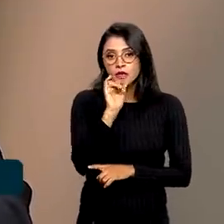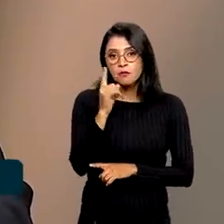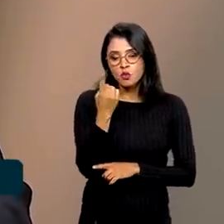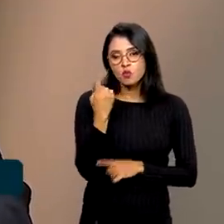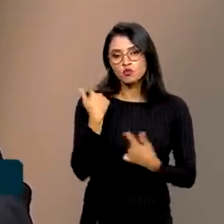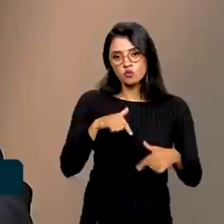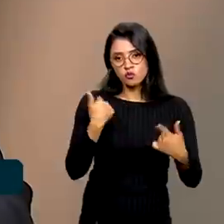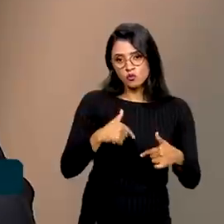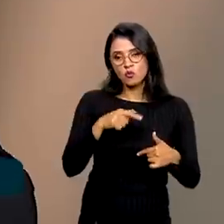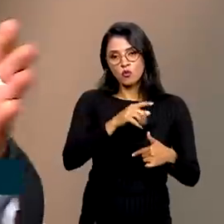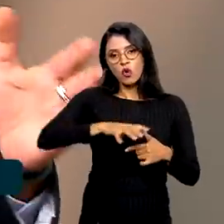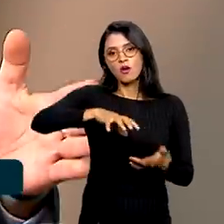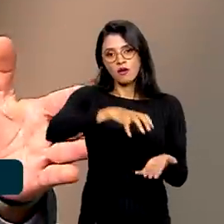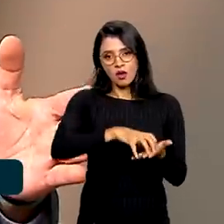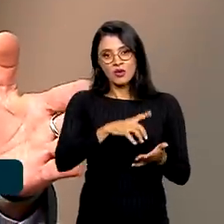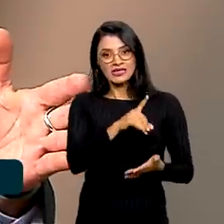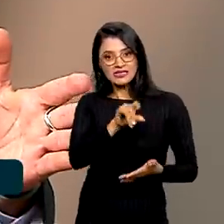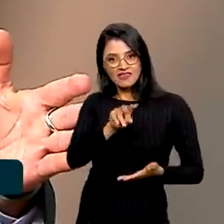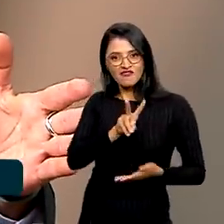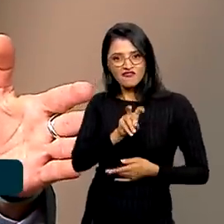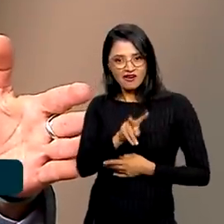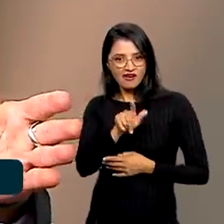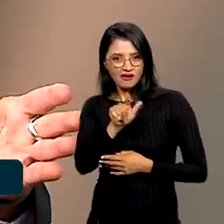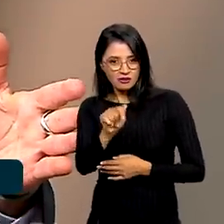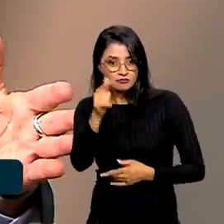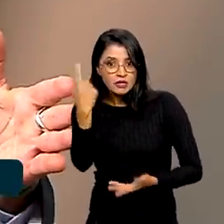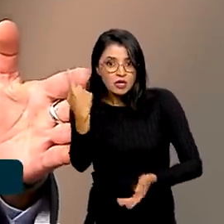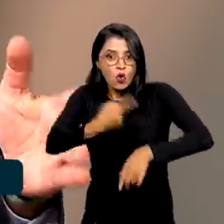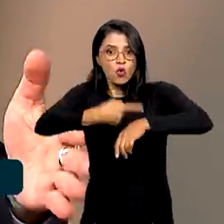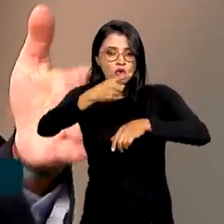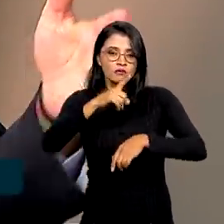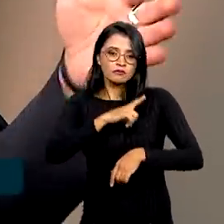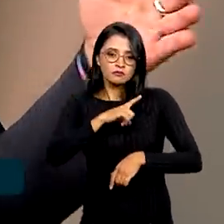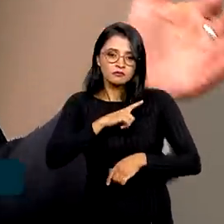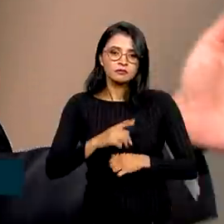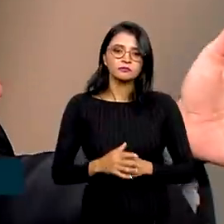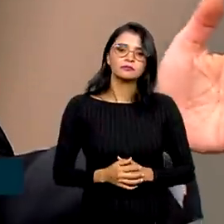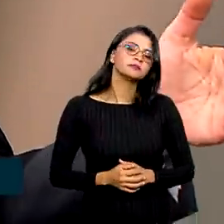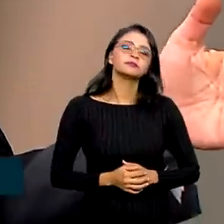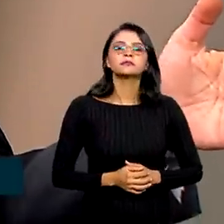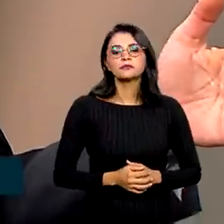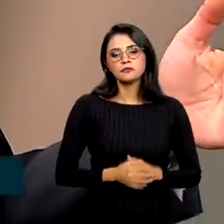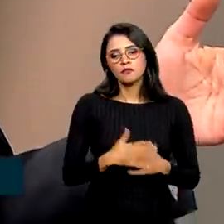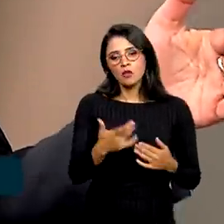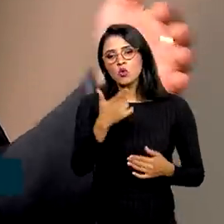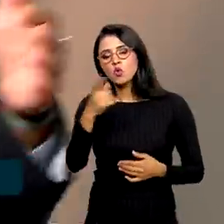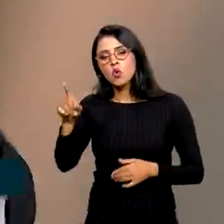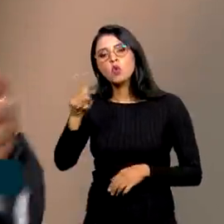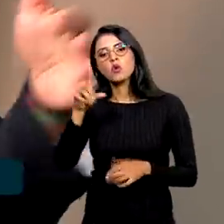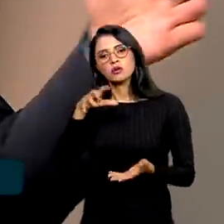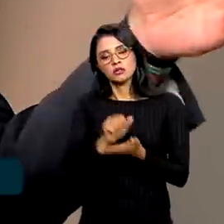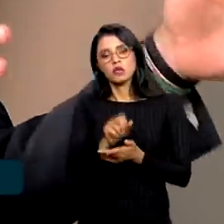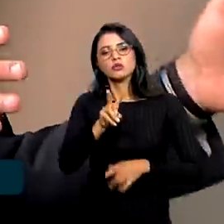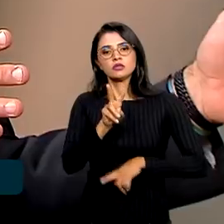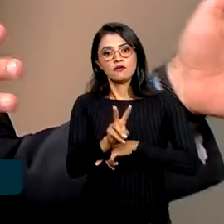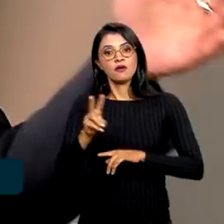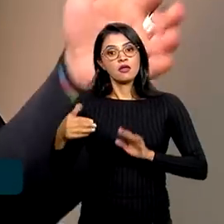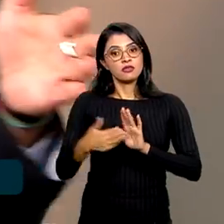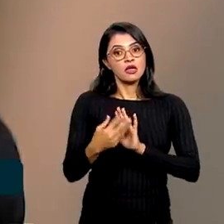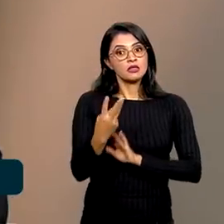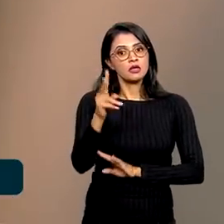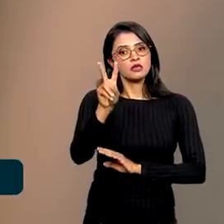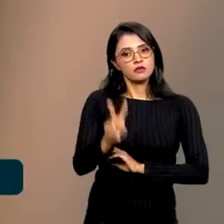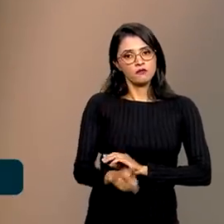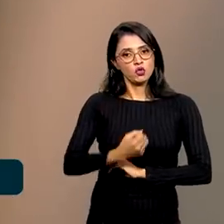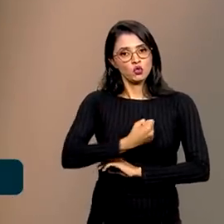carreira ou um órgão que tenha 100 vagas disponíveis de imediato vai poder montar um cadastro reserva com até três vezes o